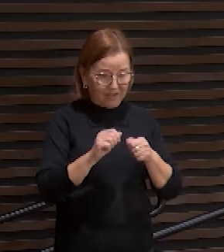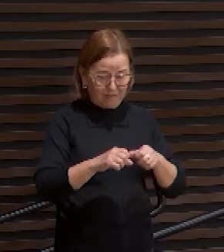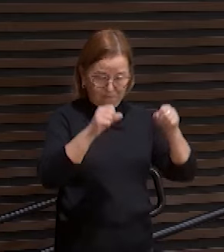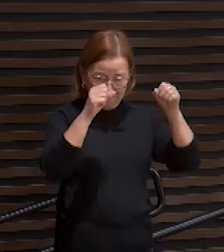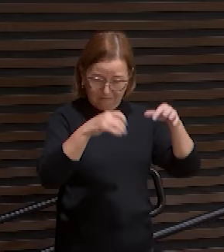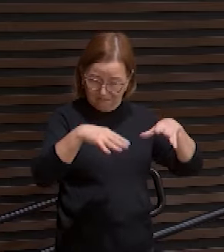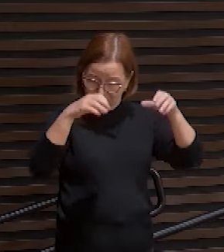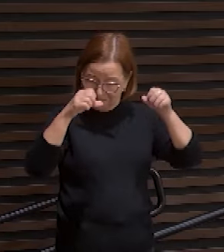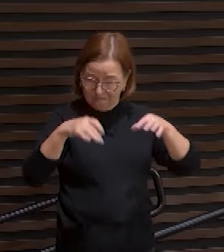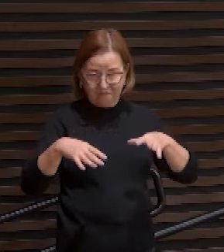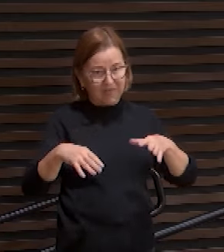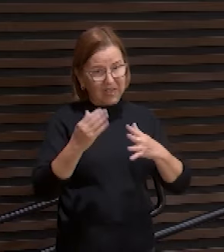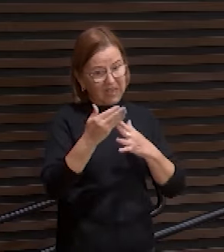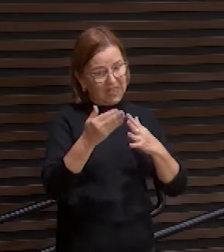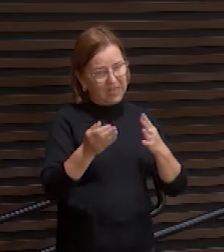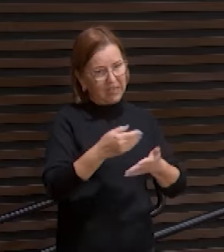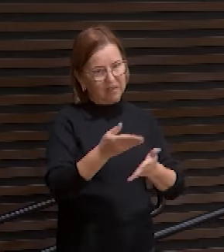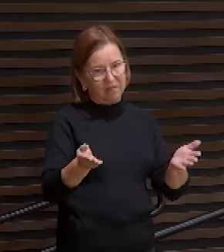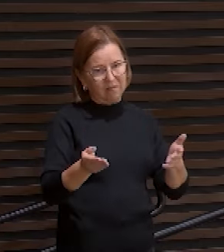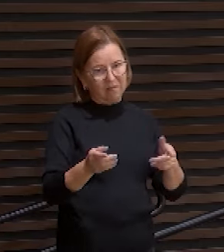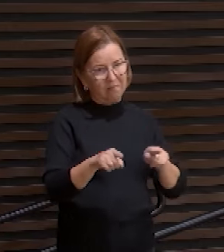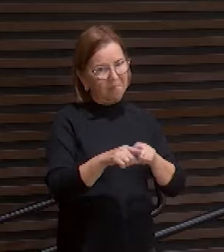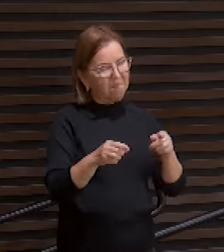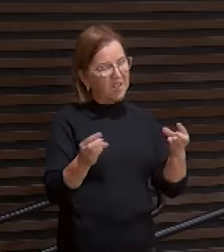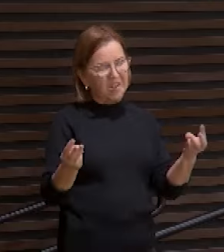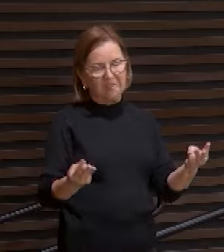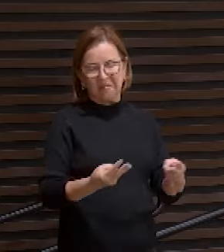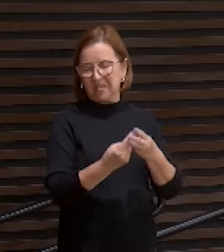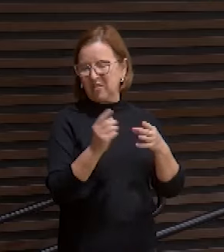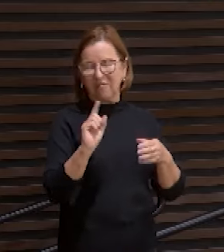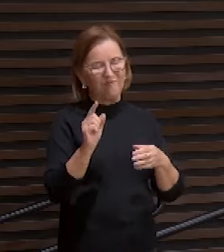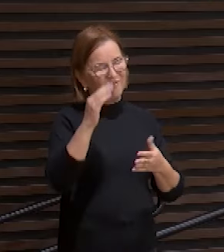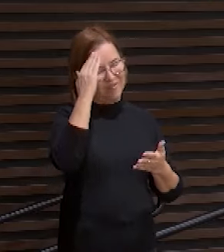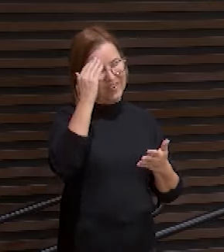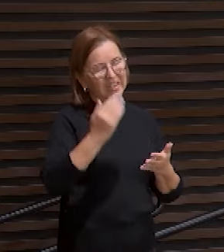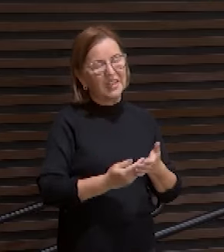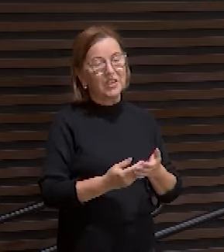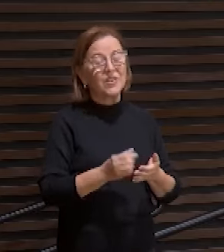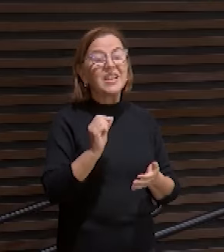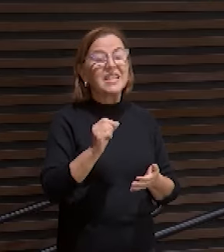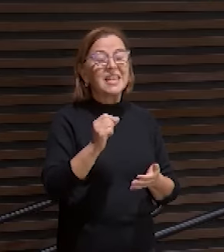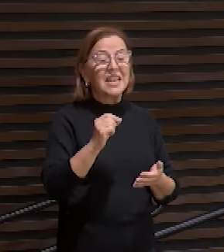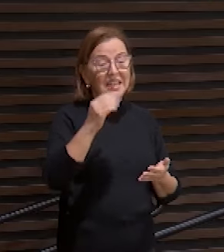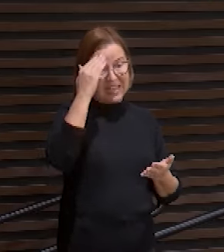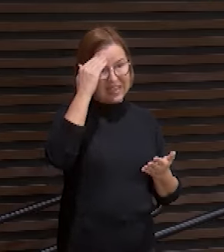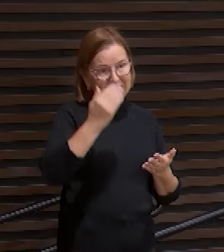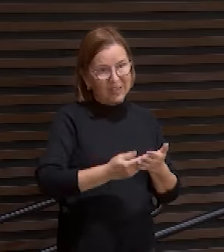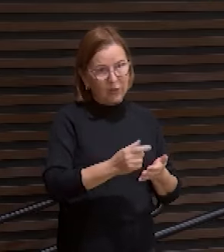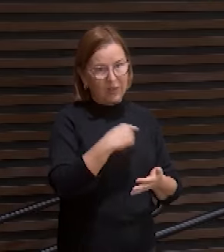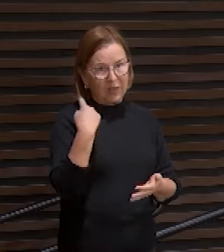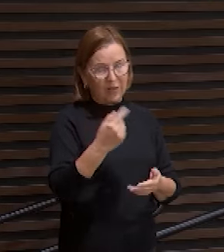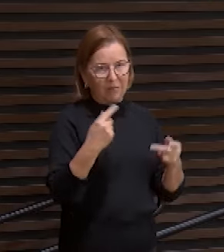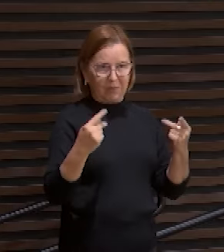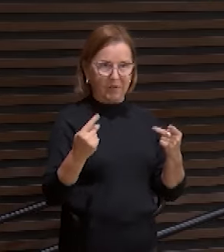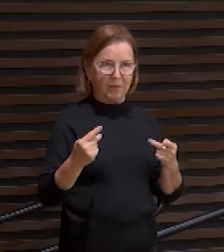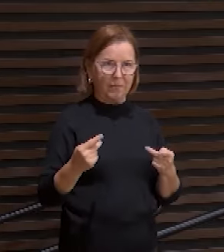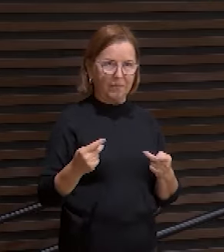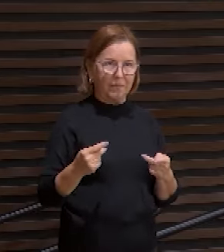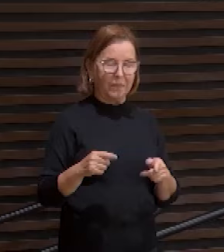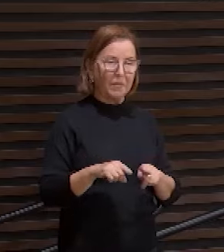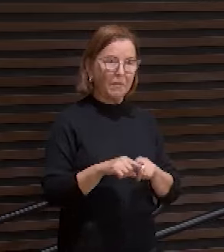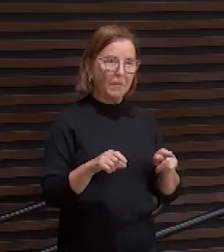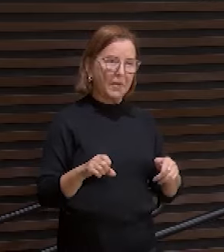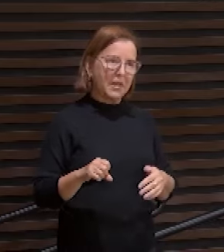E eles não creram quem creu em nossa pregação. Só que, se eu considero os judeus